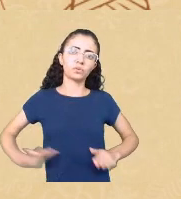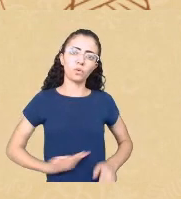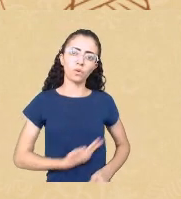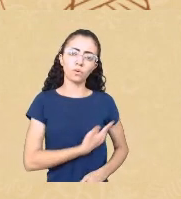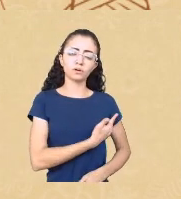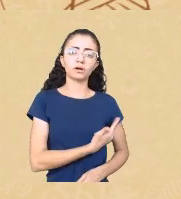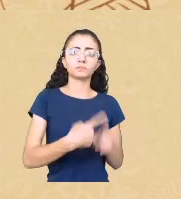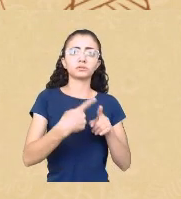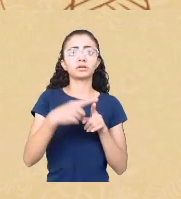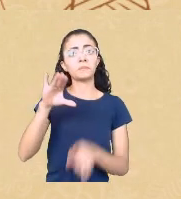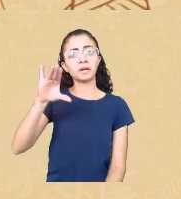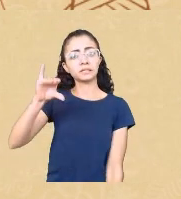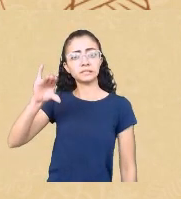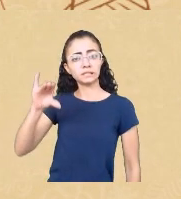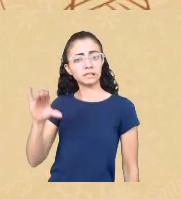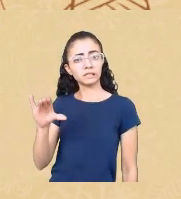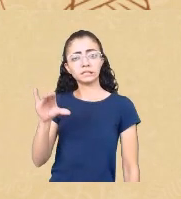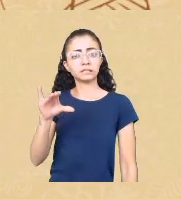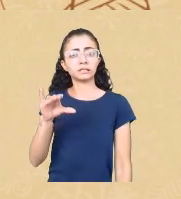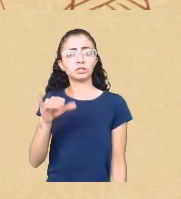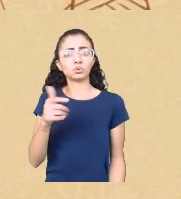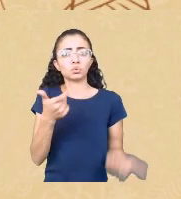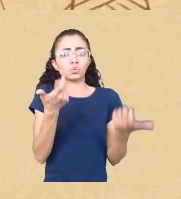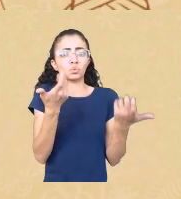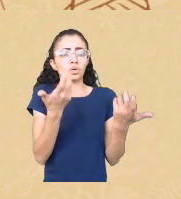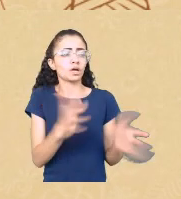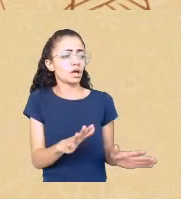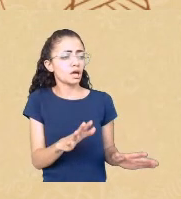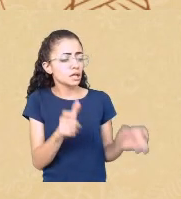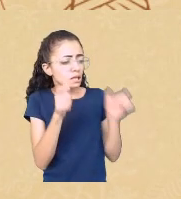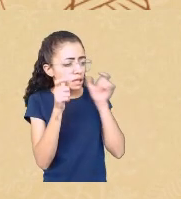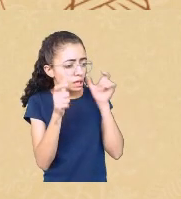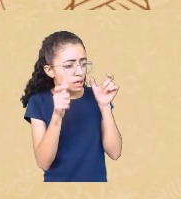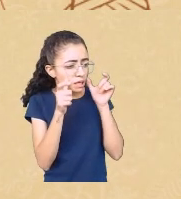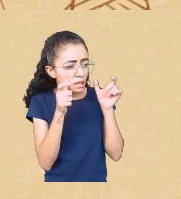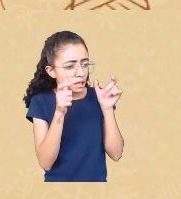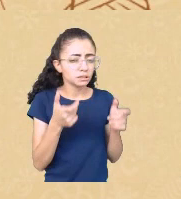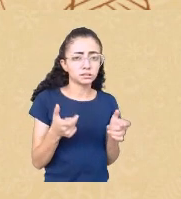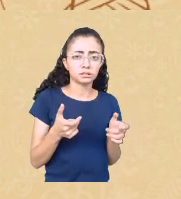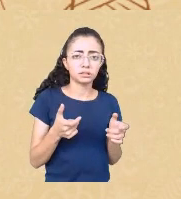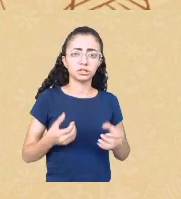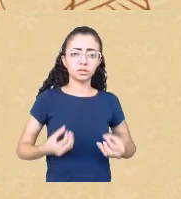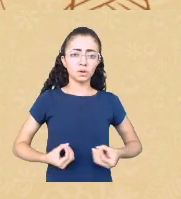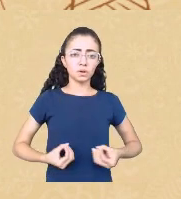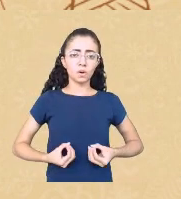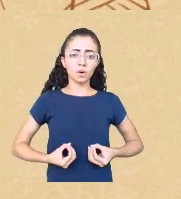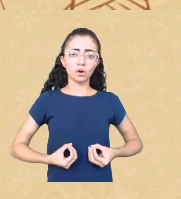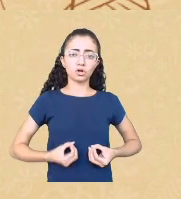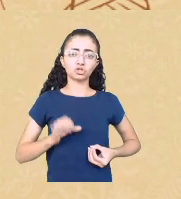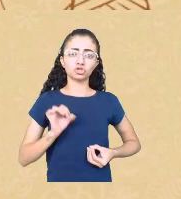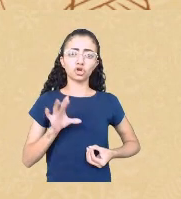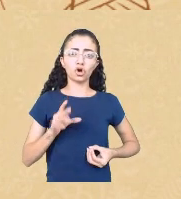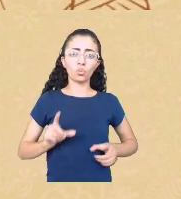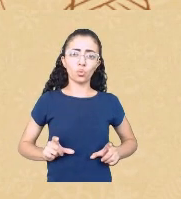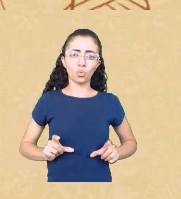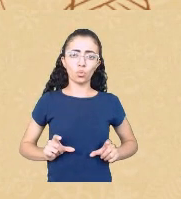não há interesse não é apenas da retirada de um mioma de um corpo de uma mulher negra